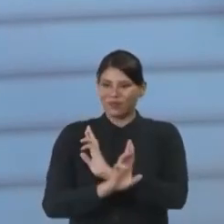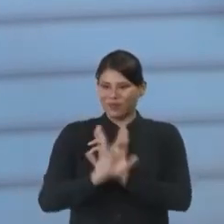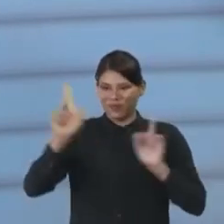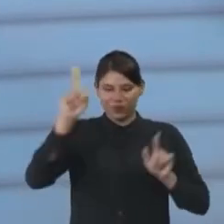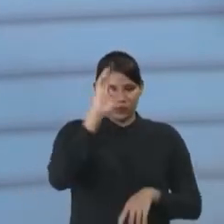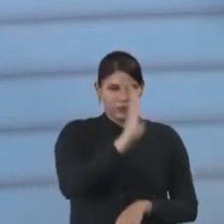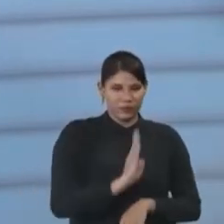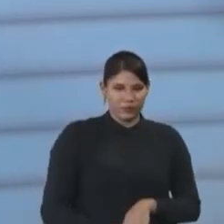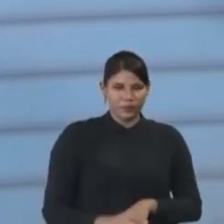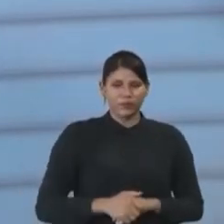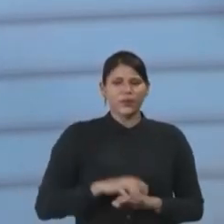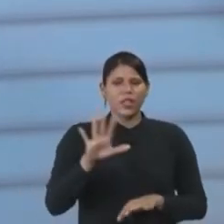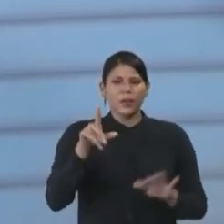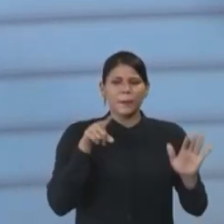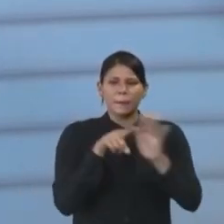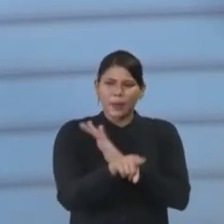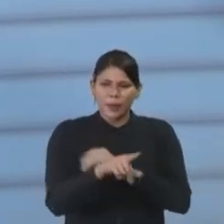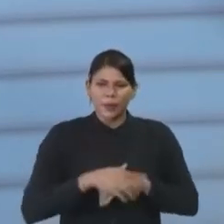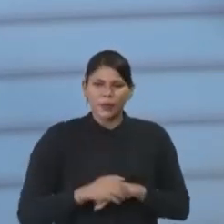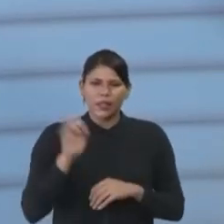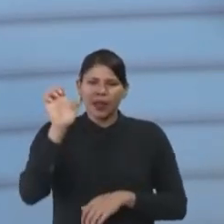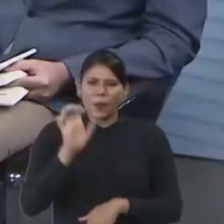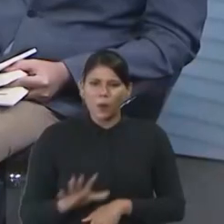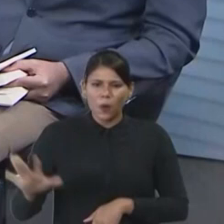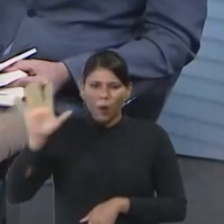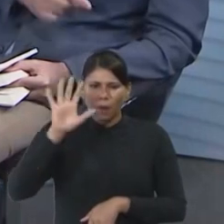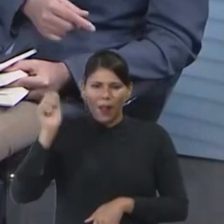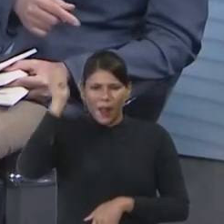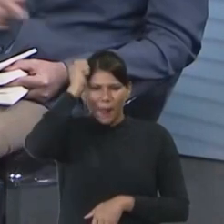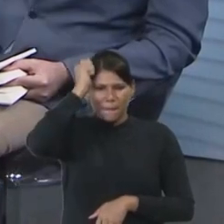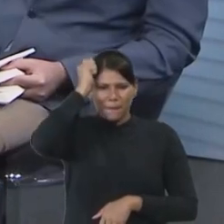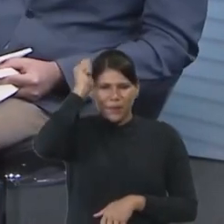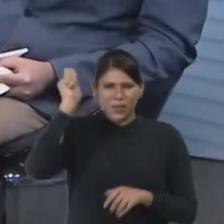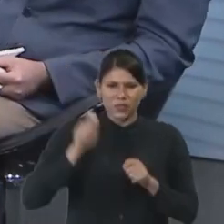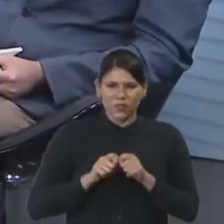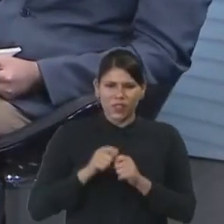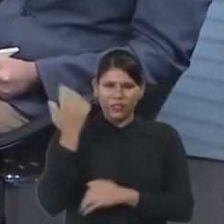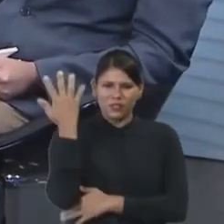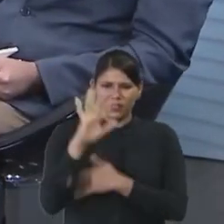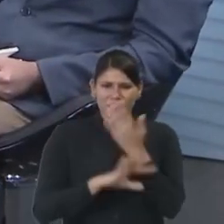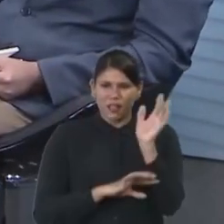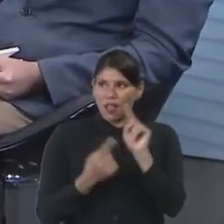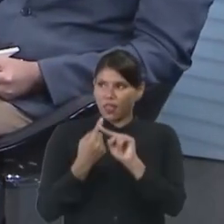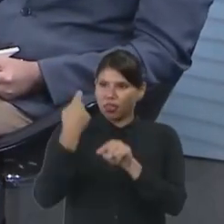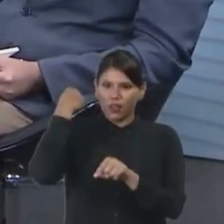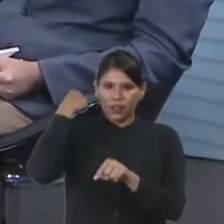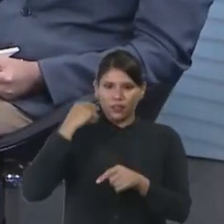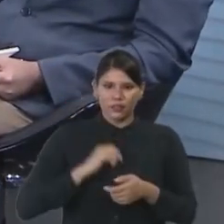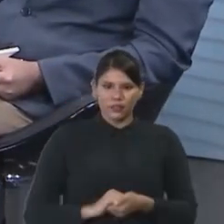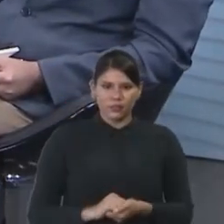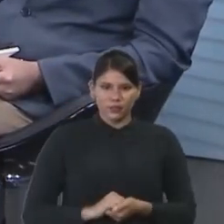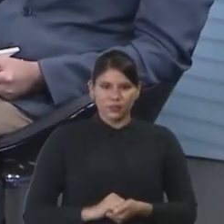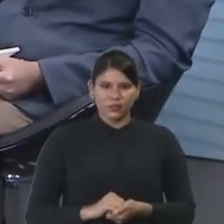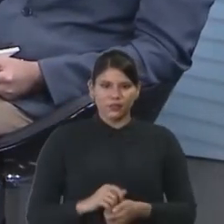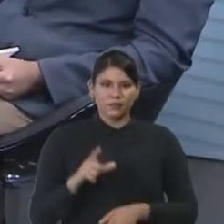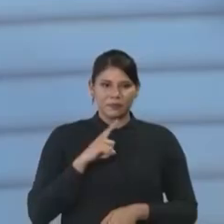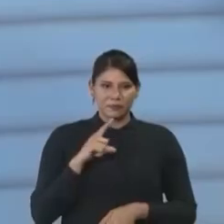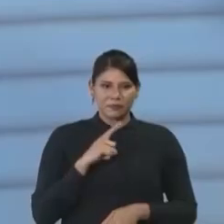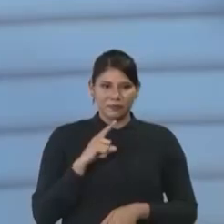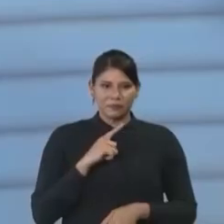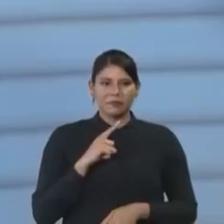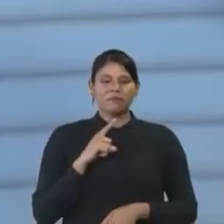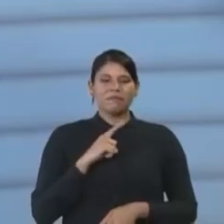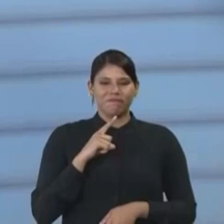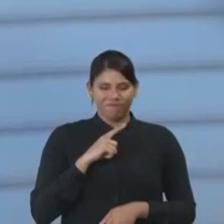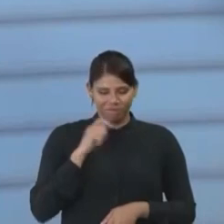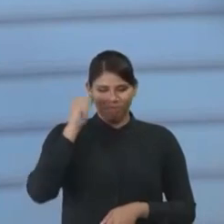entendeu? Doutora, deixa eu lhe fazer uma pergunta. A Europa se arrepende do que ela fez com o meio ambiente lá atrás? Ah, eu não tenho nem dúvida. Eu não